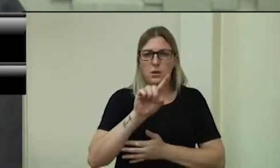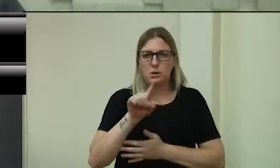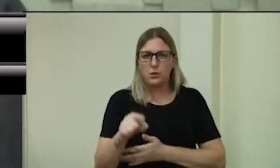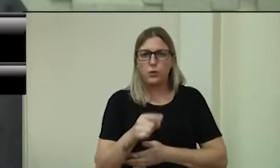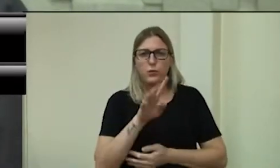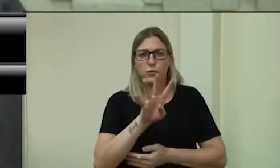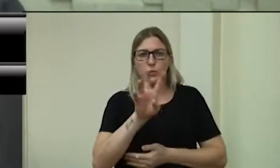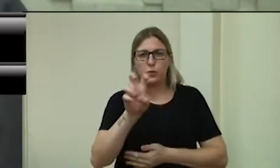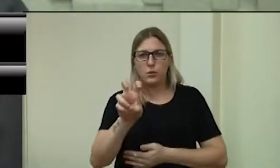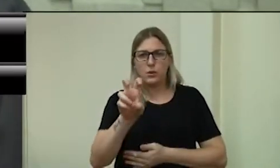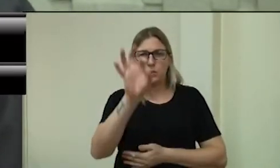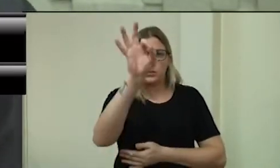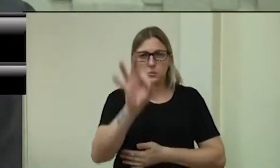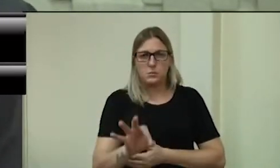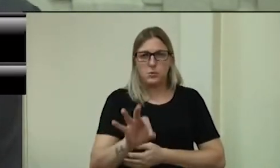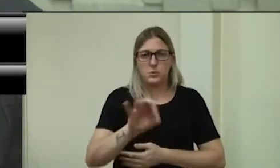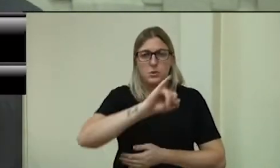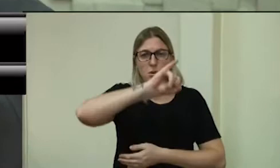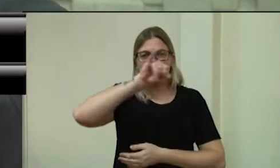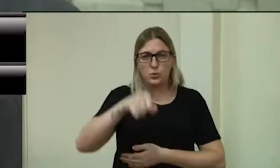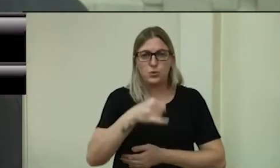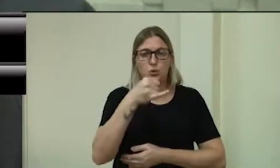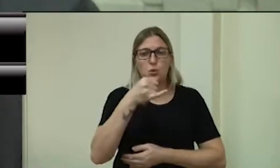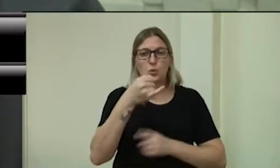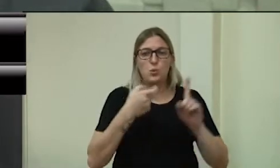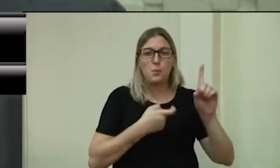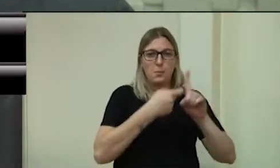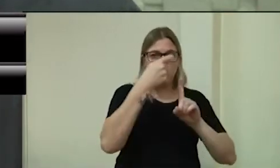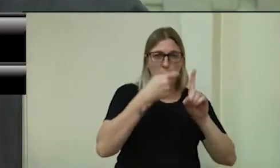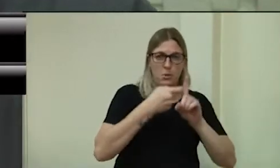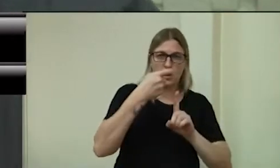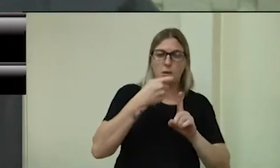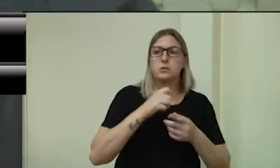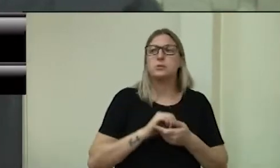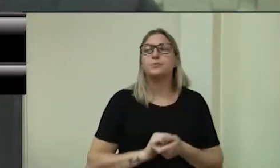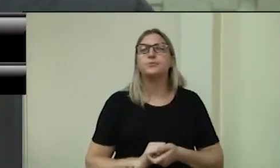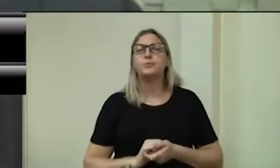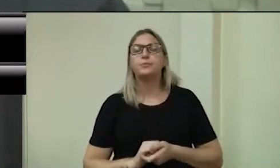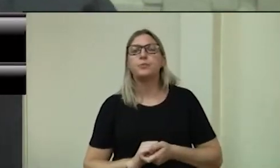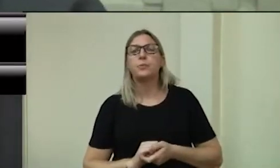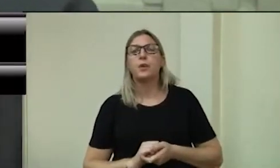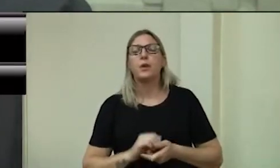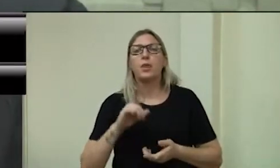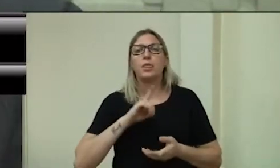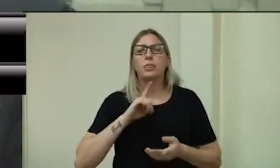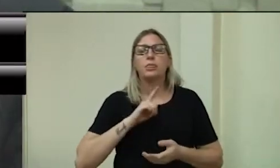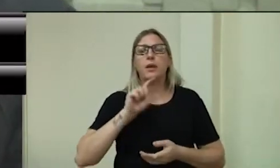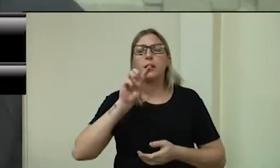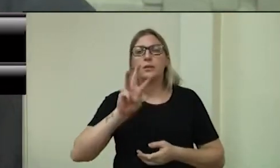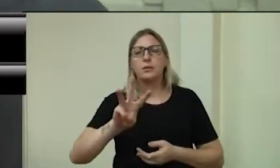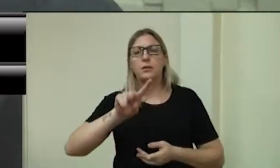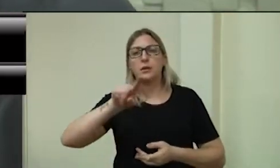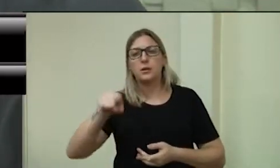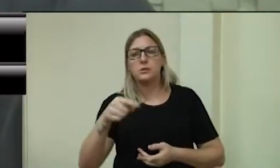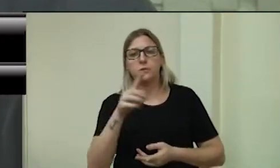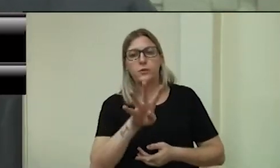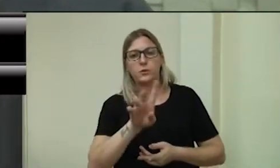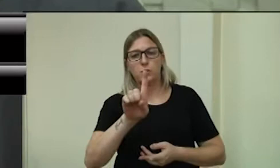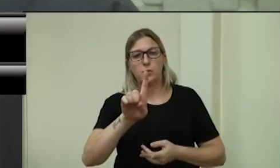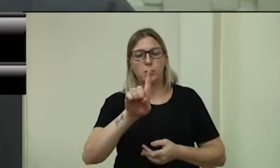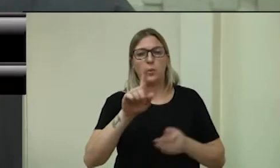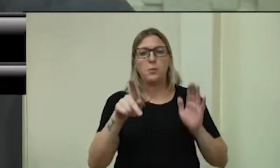% de juros ao mês. A gente tem os 3,41% aqui do